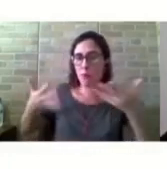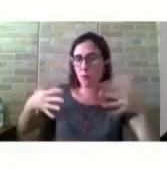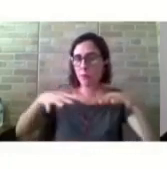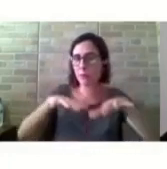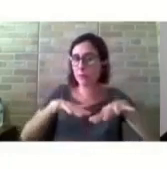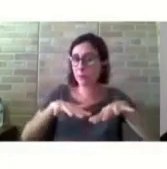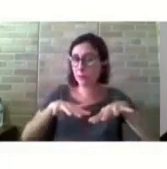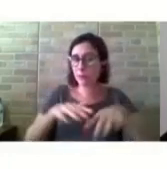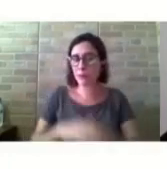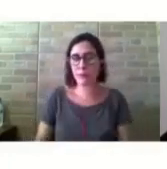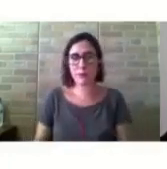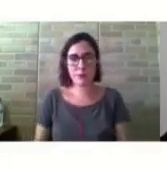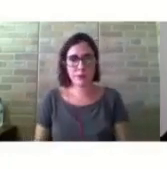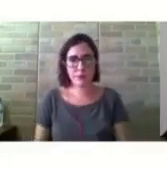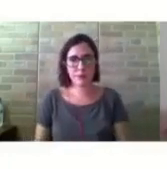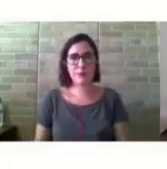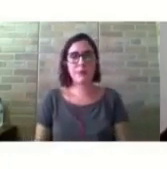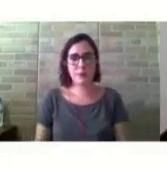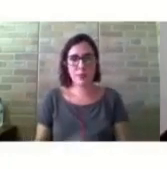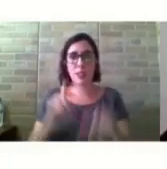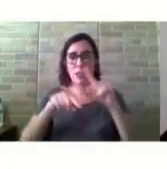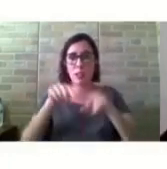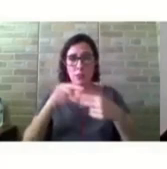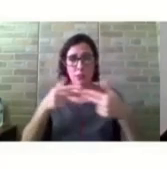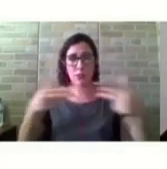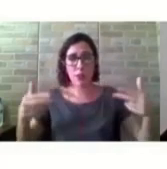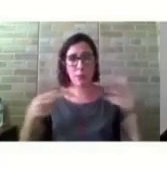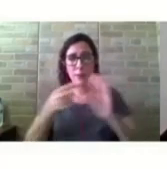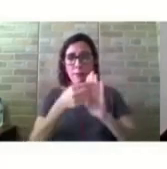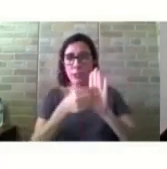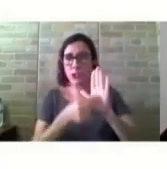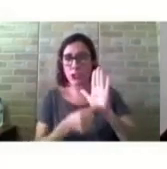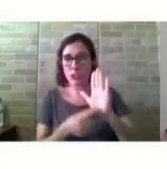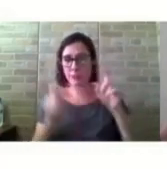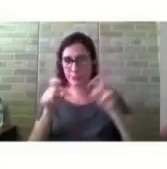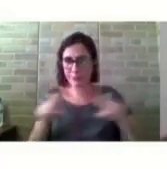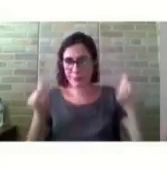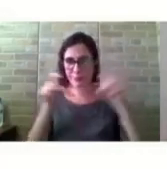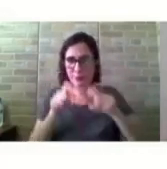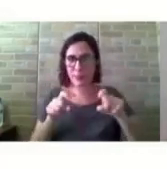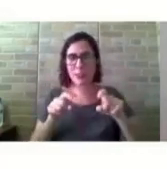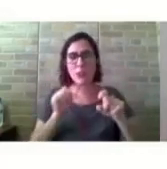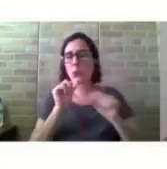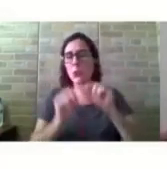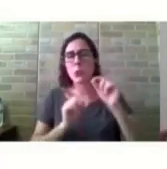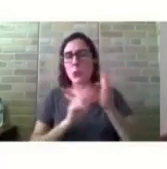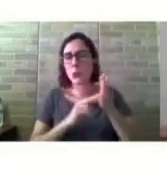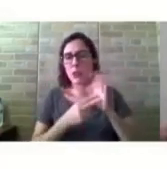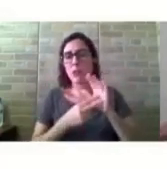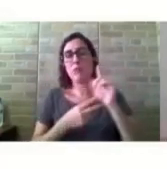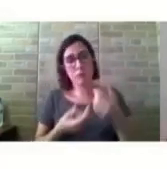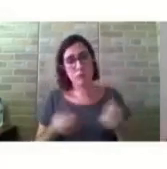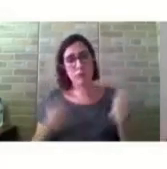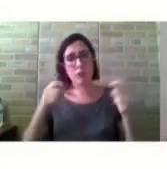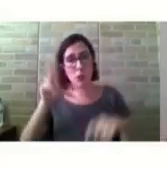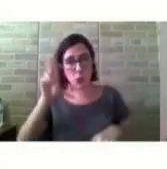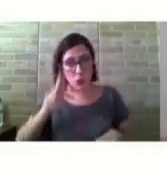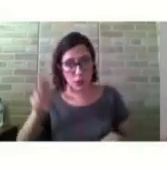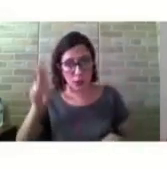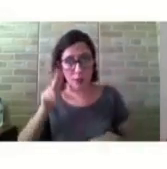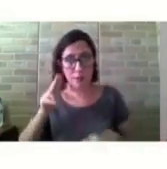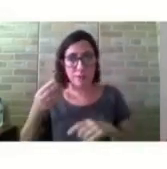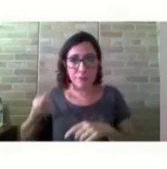As ferramentas digitais, que se tem falado muito atualmente, é tudo que é utilizado para que haja comunicação